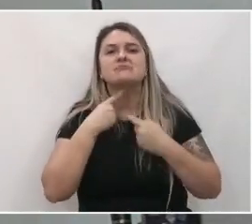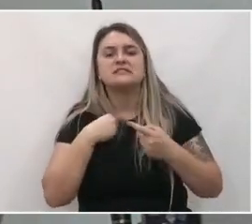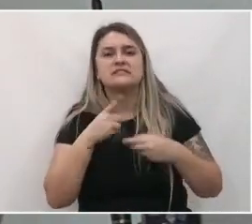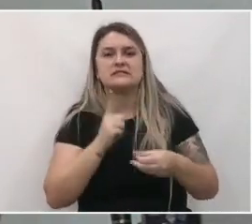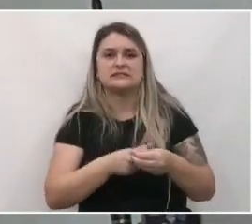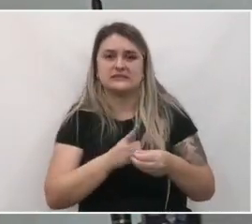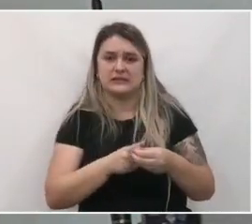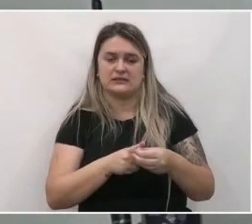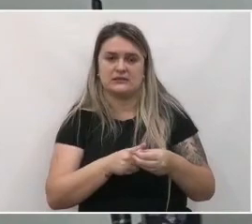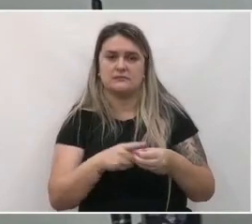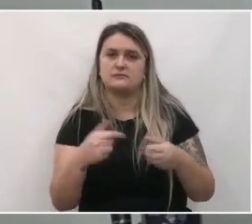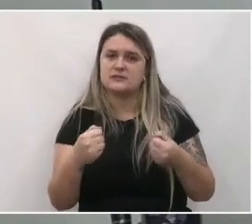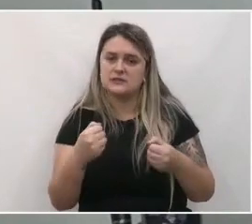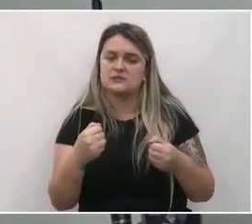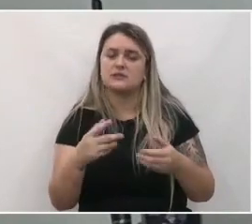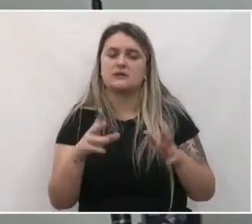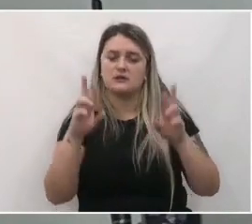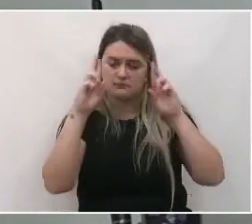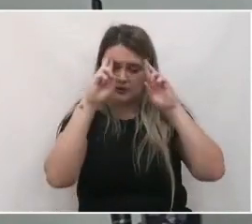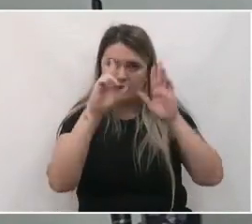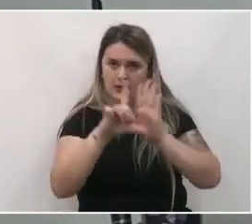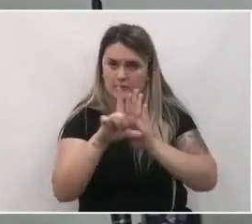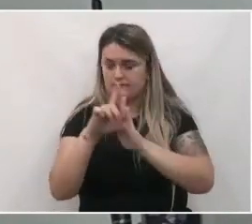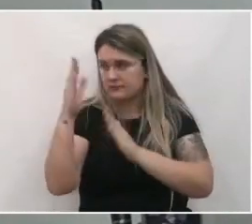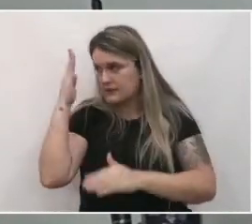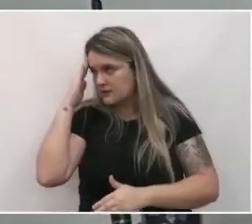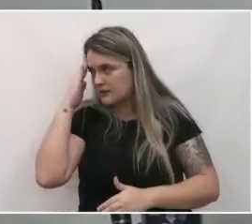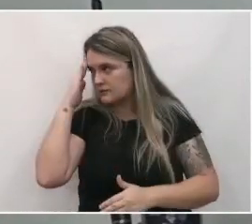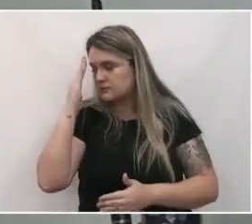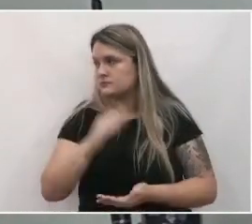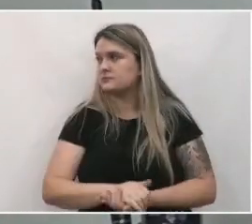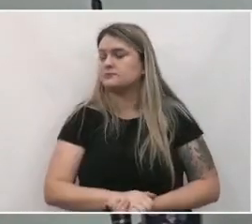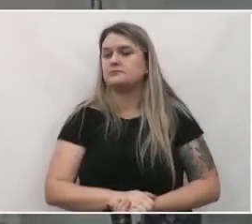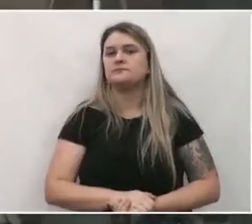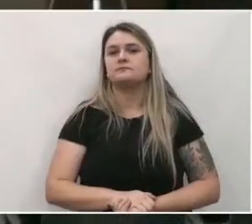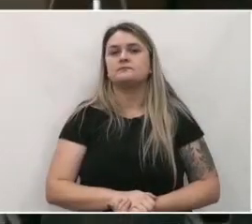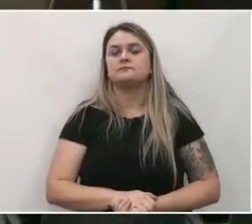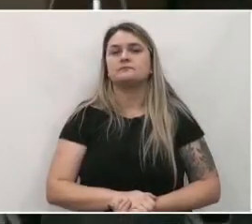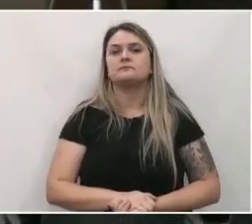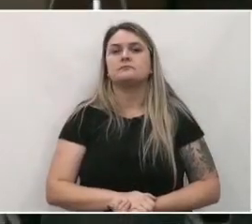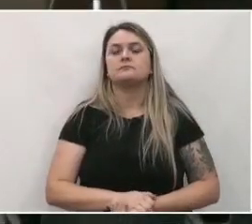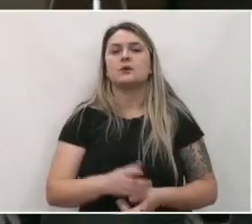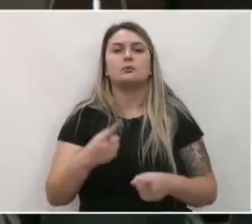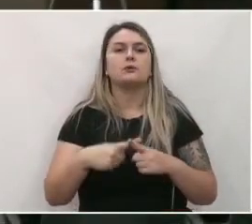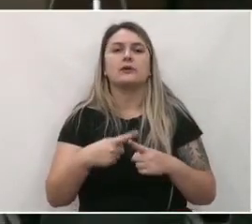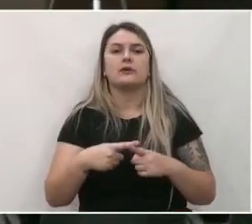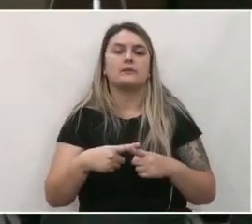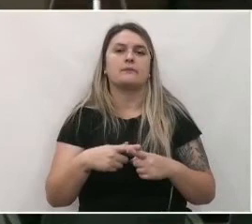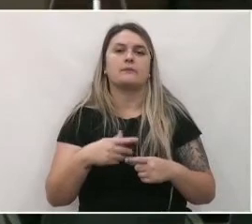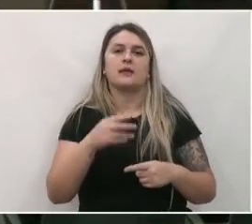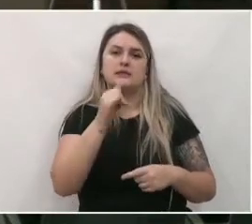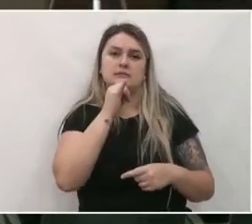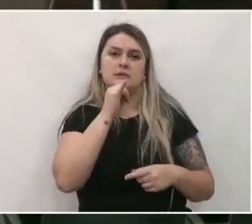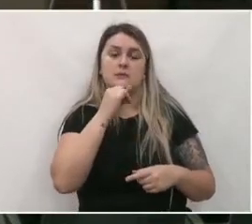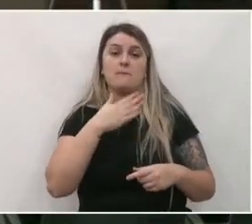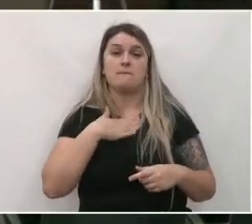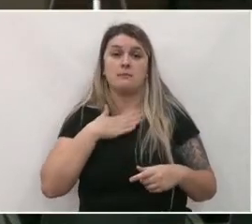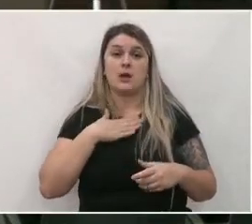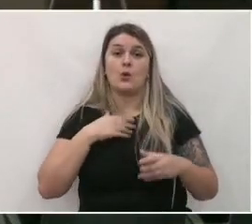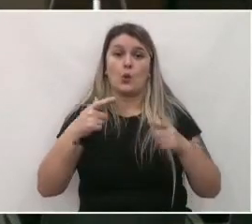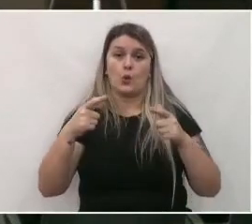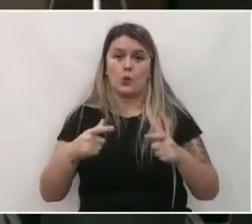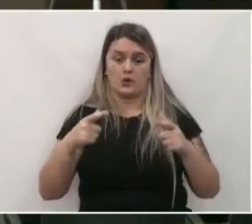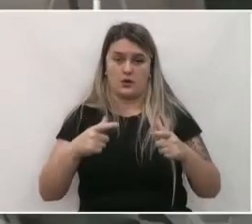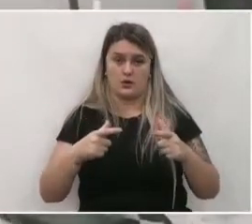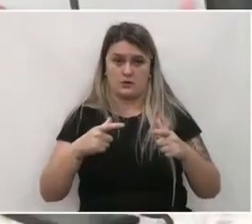se torne realidade. Compreendido? Compreendido. É porque, assim, no local que eu estou estabelecido,